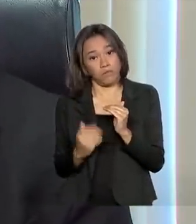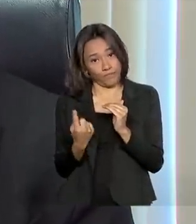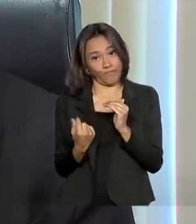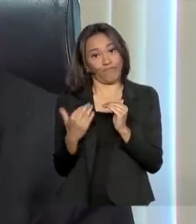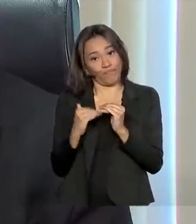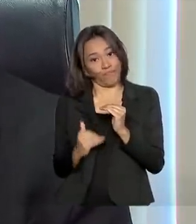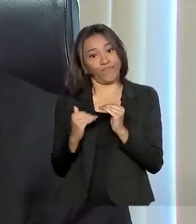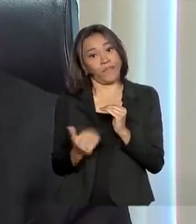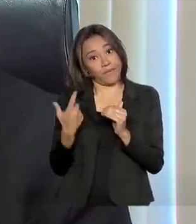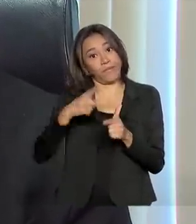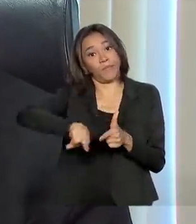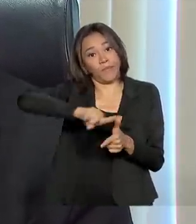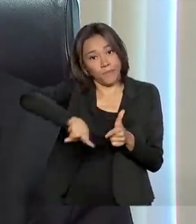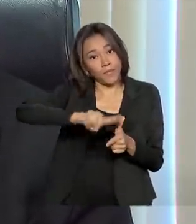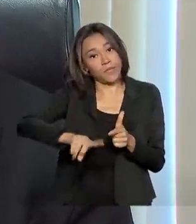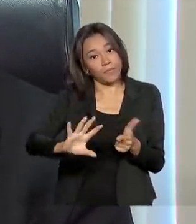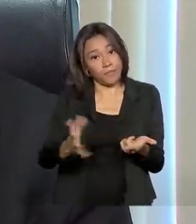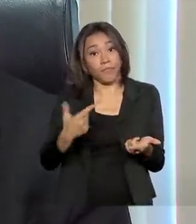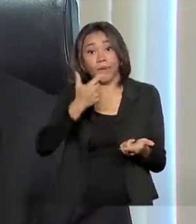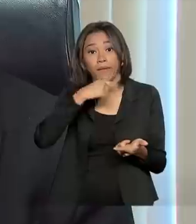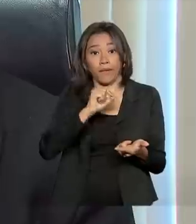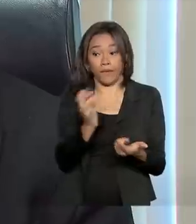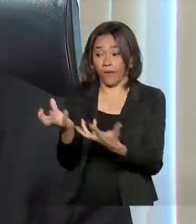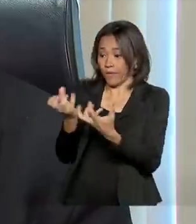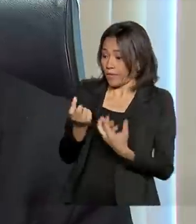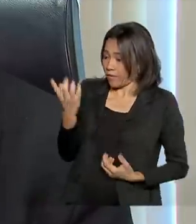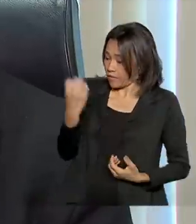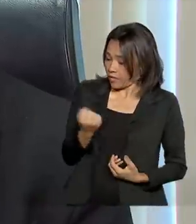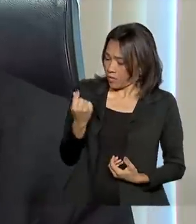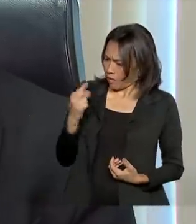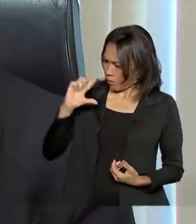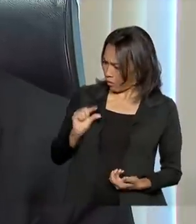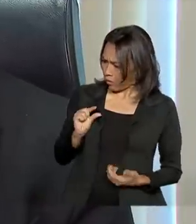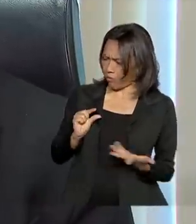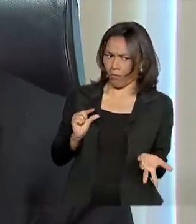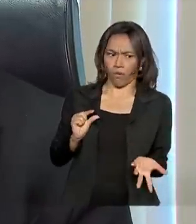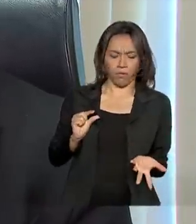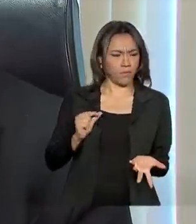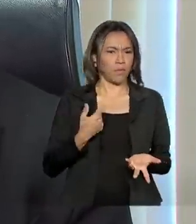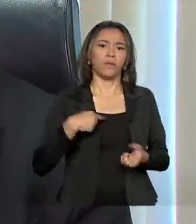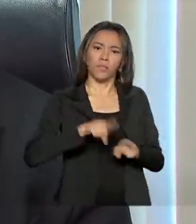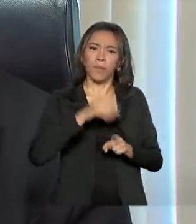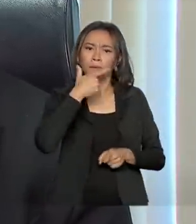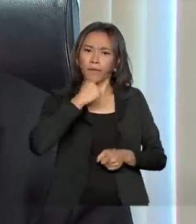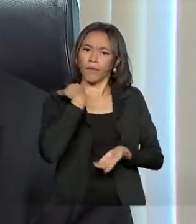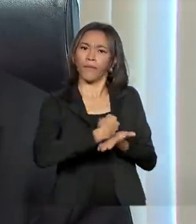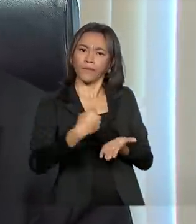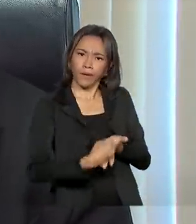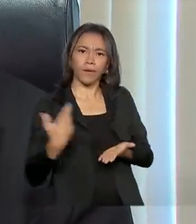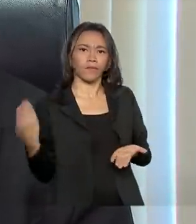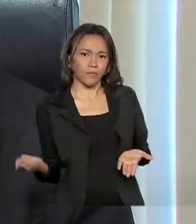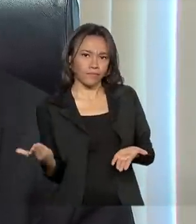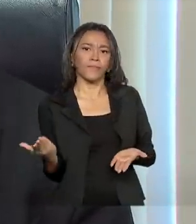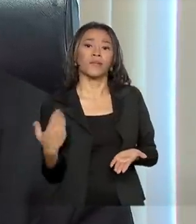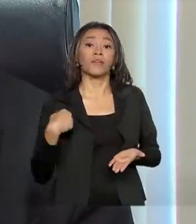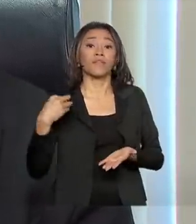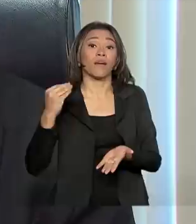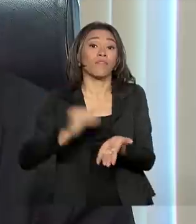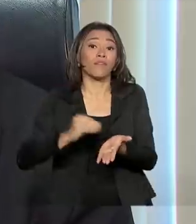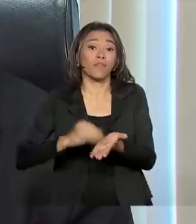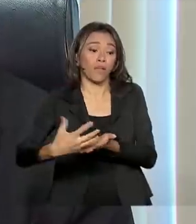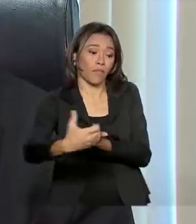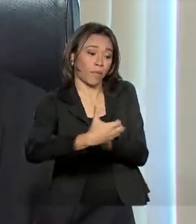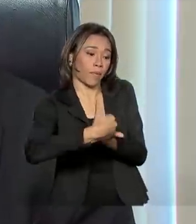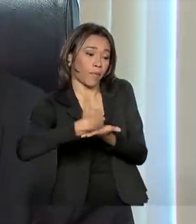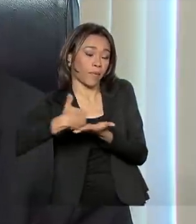poderão criar um problema, não só para o trabalhador, que vai receber um salário a menor, como também para o empregador, que vai deixar de recolher os